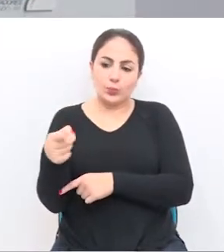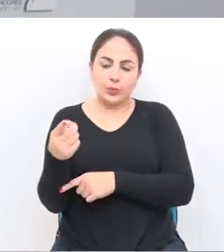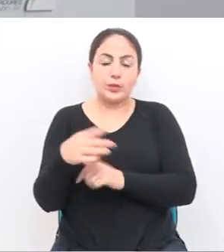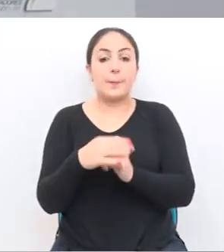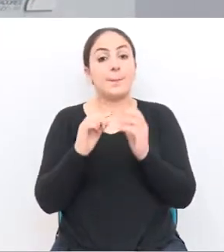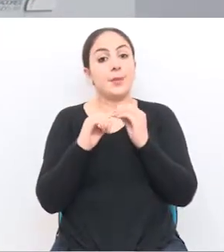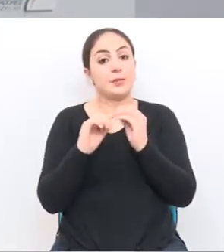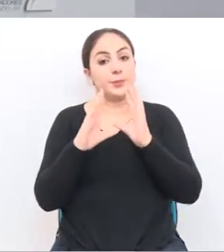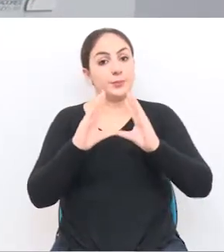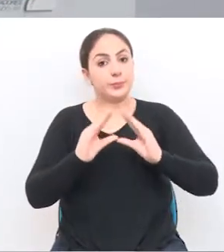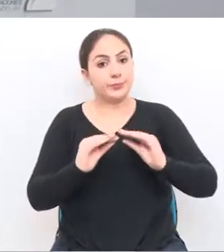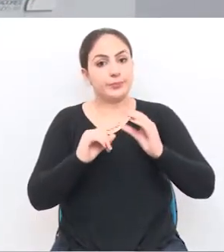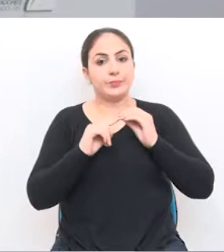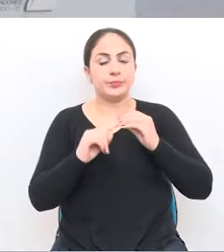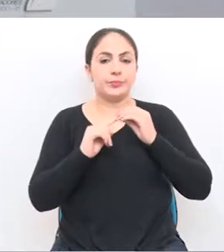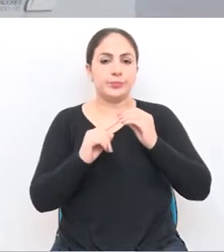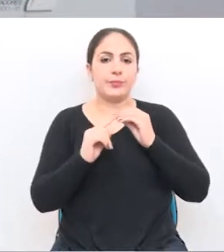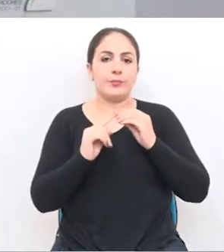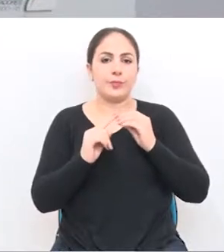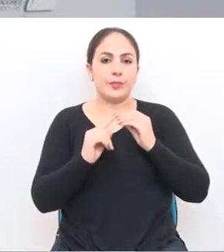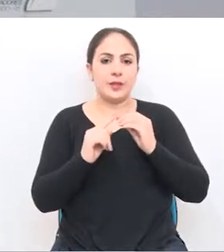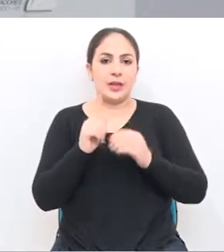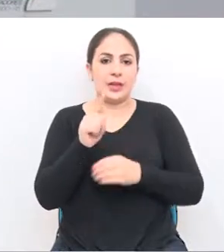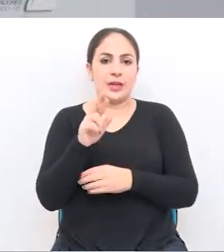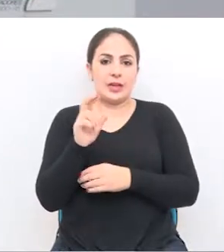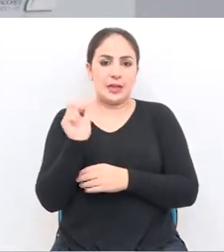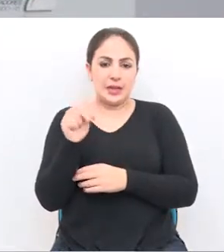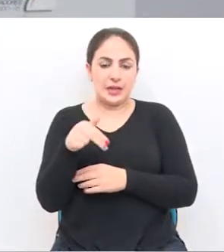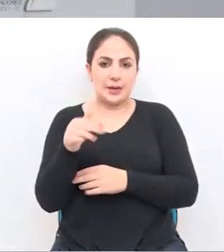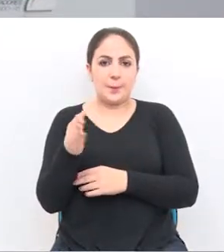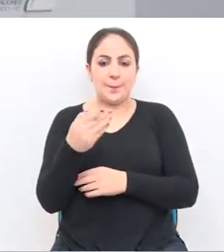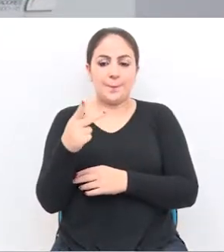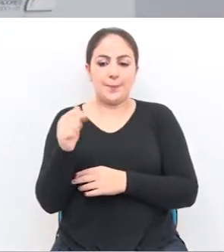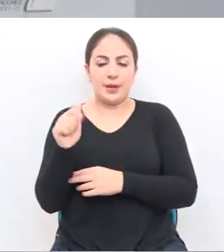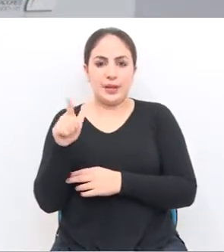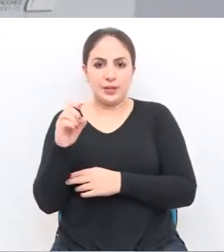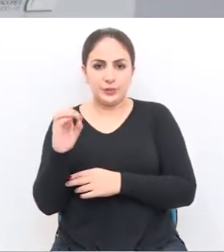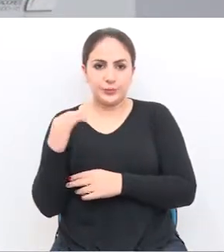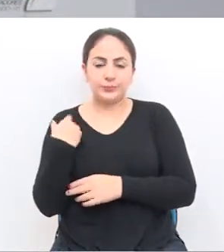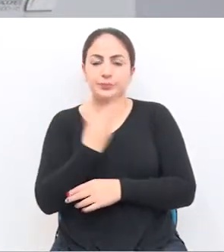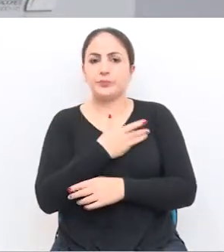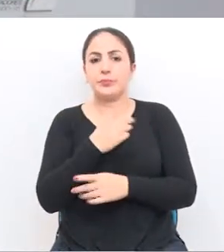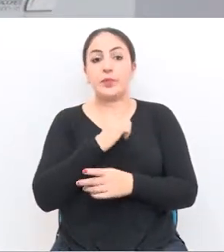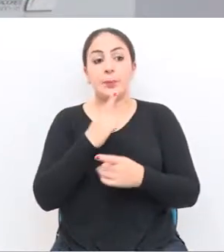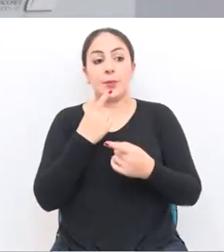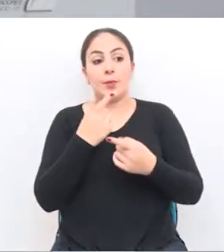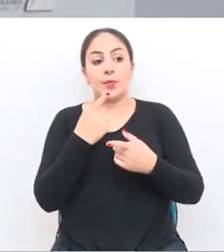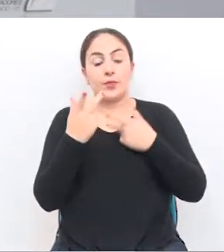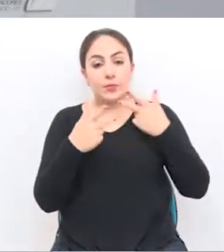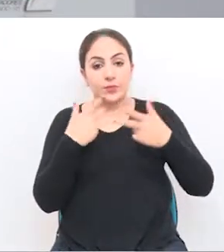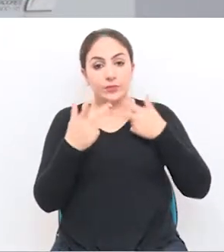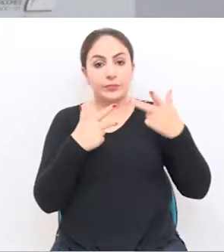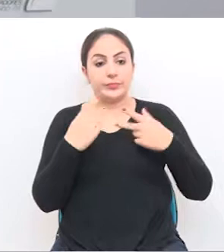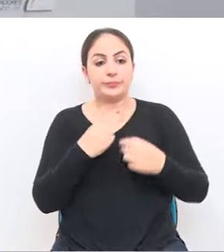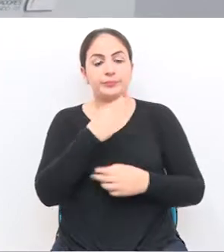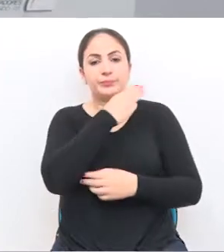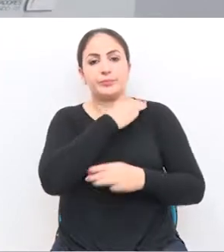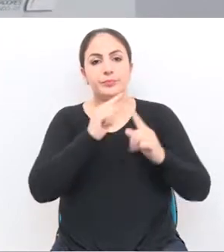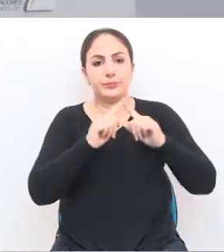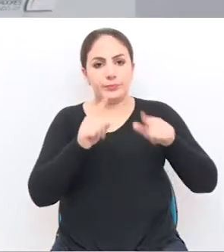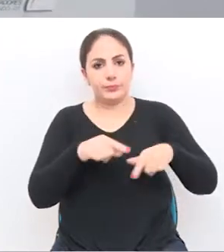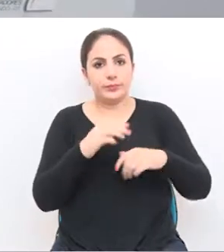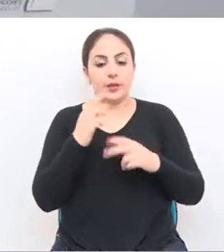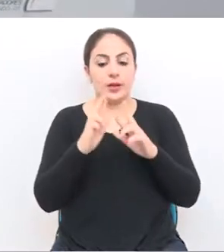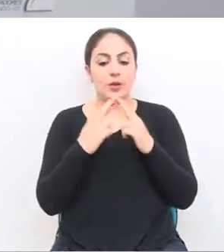principalmente durante a noite, principalmente no Grã-Palazzo. Nós temos relatos e depoimentos junto ao Ministério Público, que eu participei de reuniões,